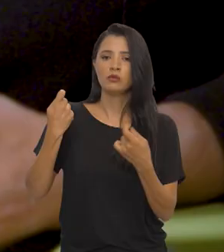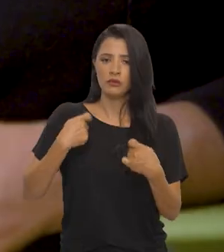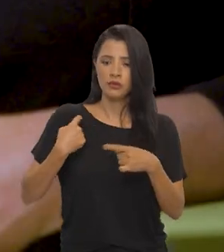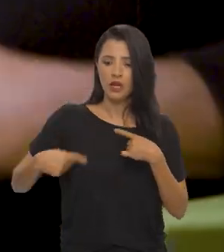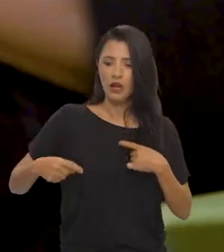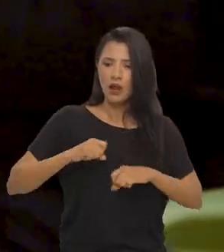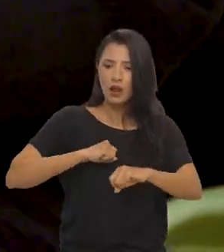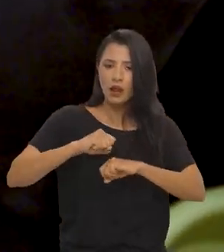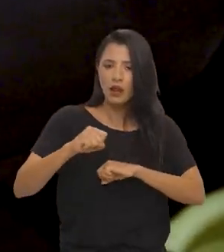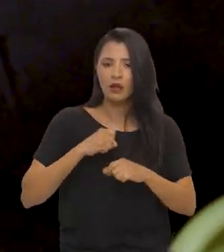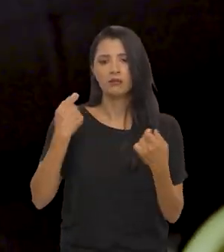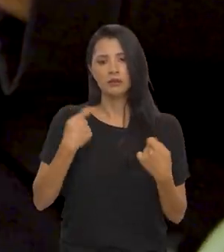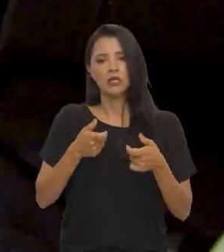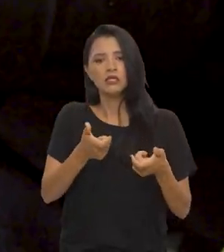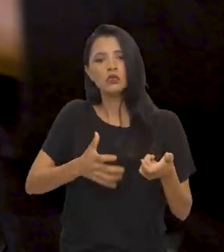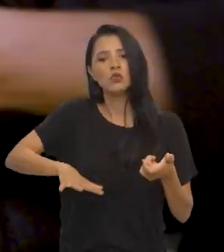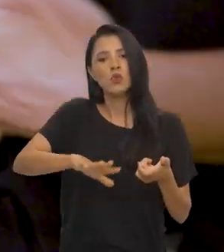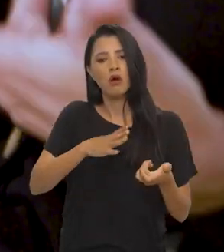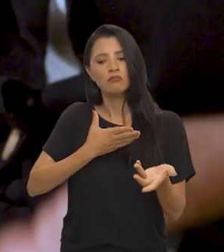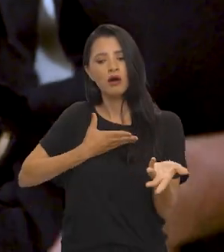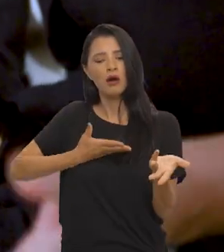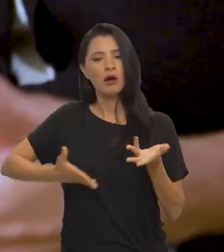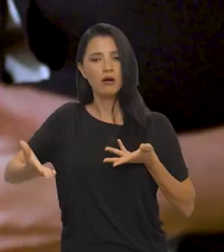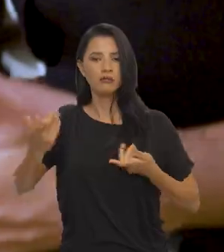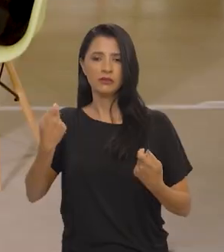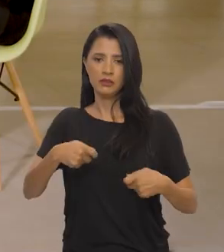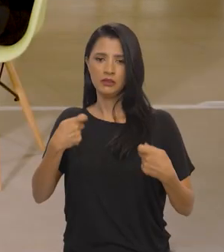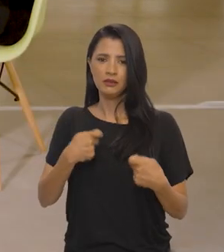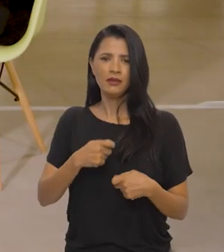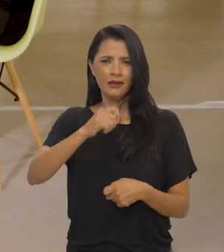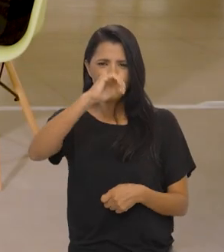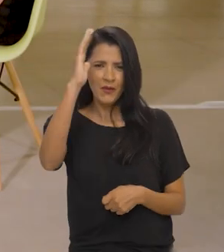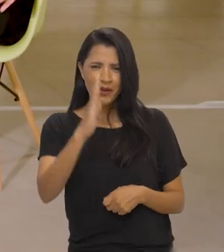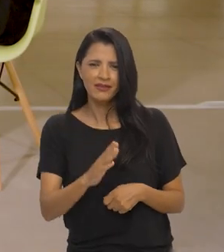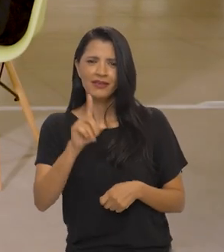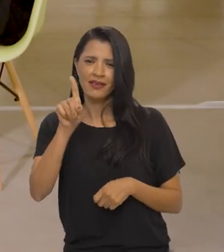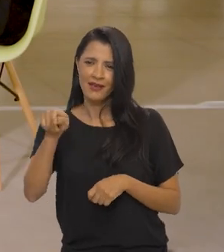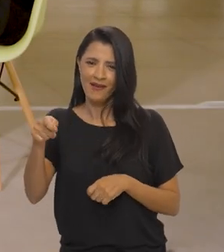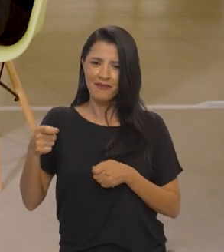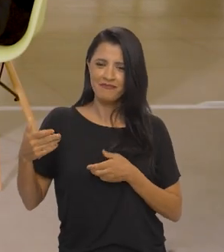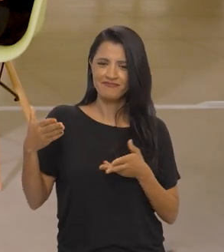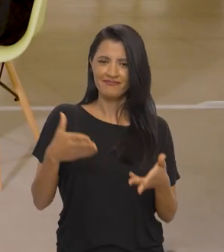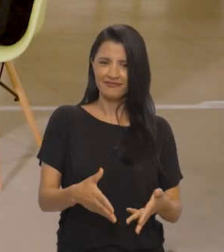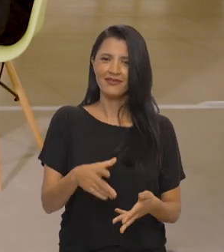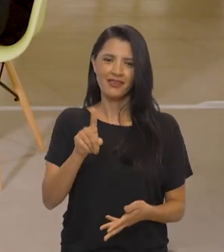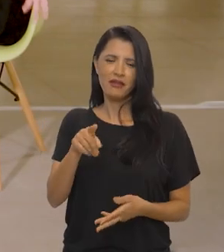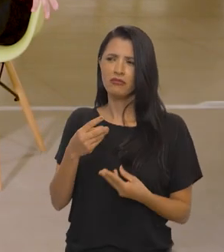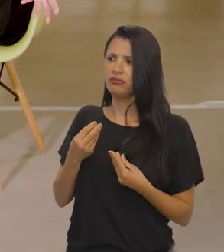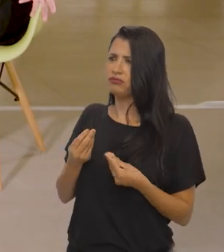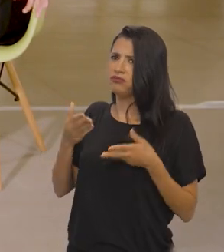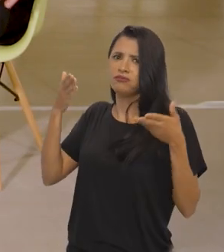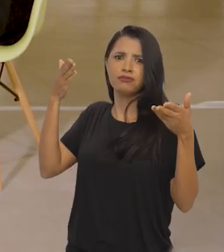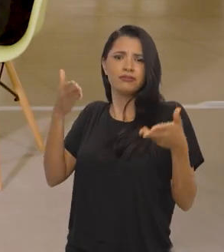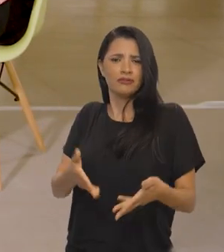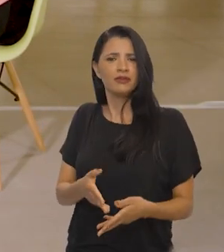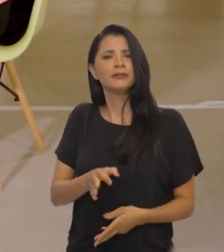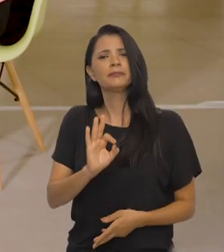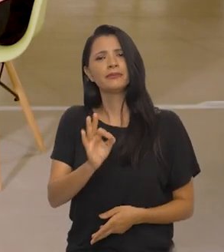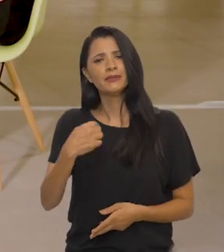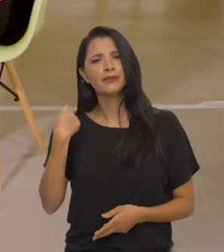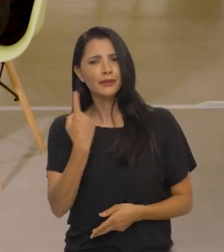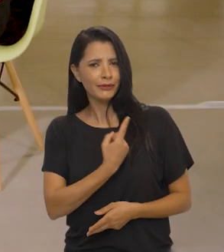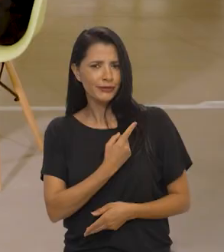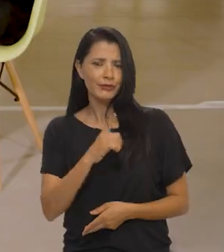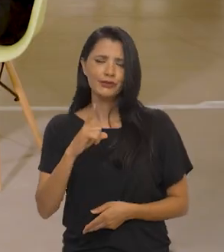sem encontro, sem debate, sem esse espaço de mediação. E o brasileiro é muito participativo, Muito, muito,